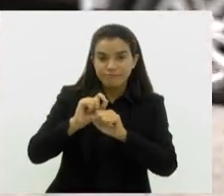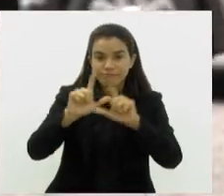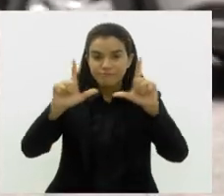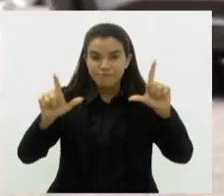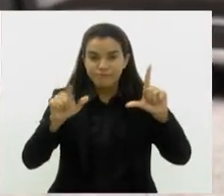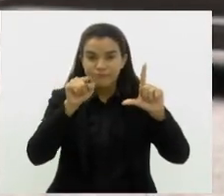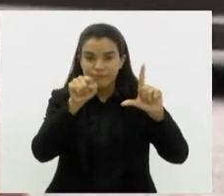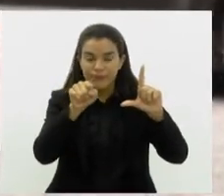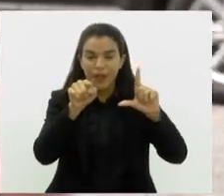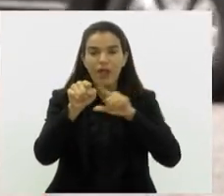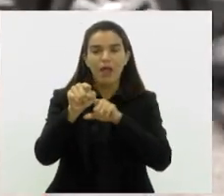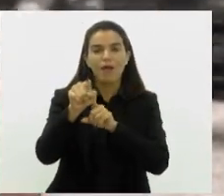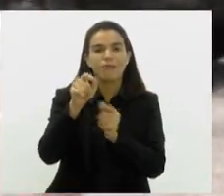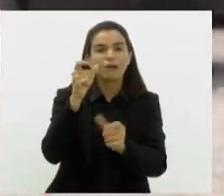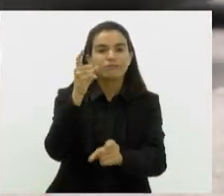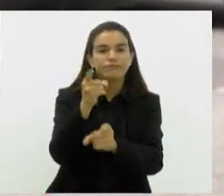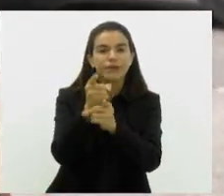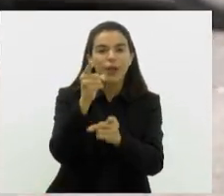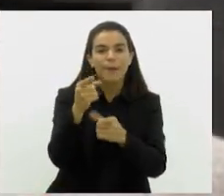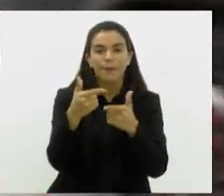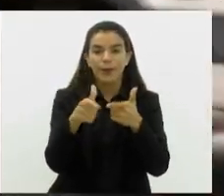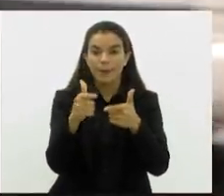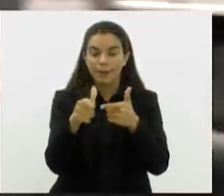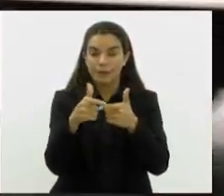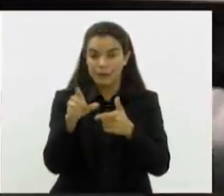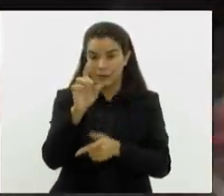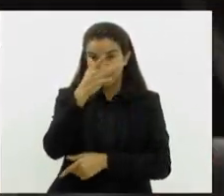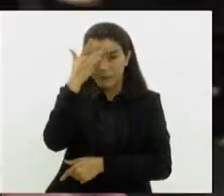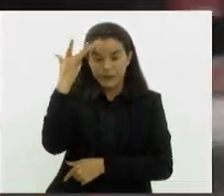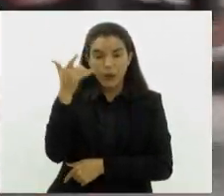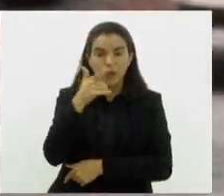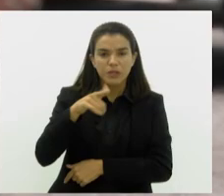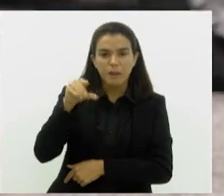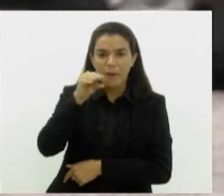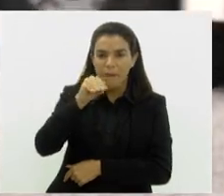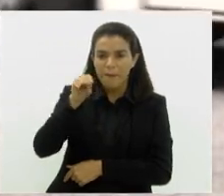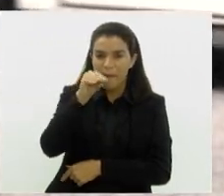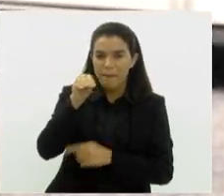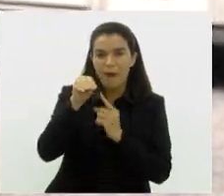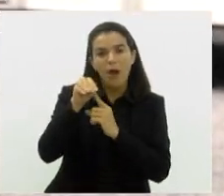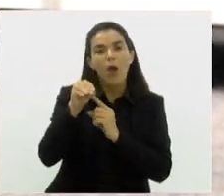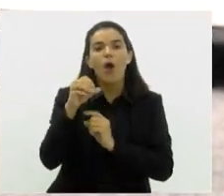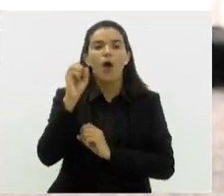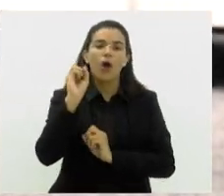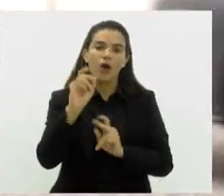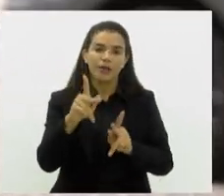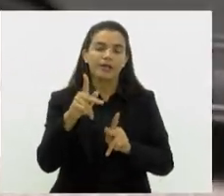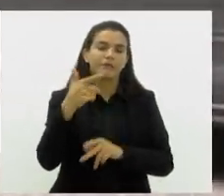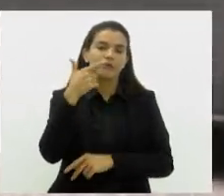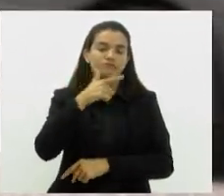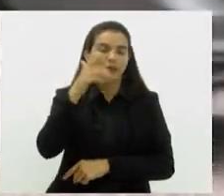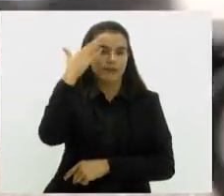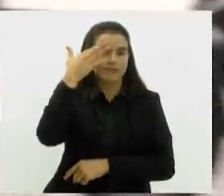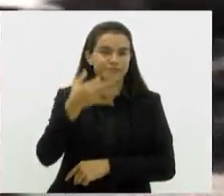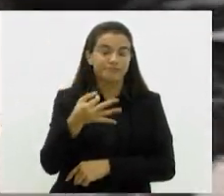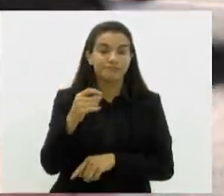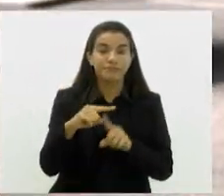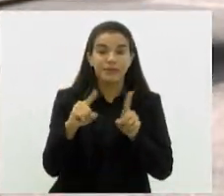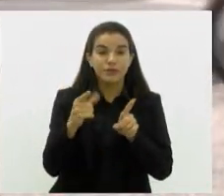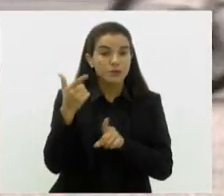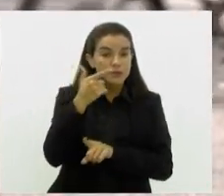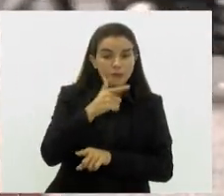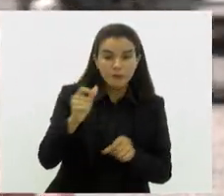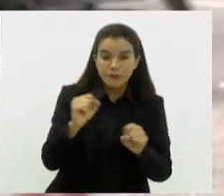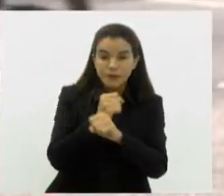linha por um tempo pra tentar identificar um problema. E se a pessoa conseguir verbalizar, ótimo, que a gente tem uma compreensão melhor do que está acontecendo. Mas caso não